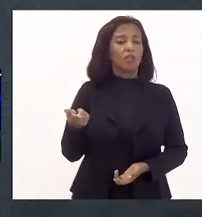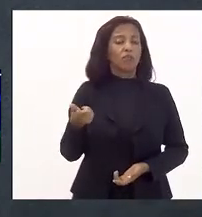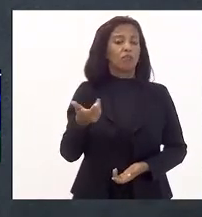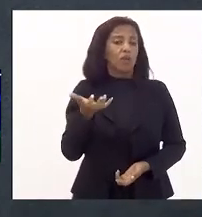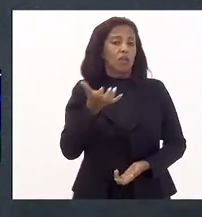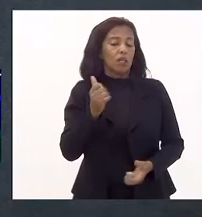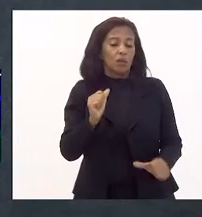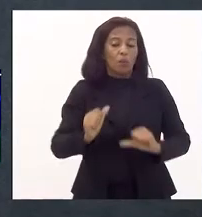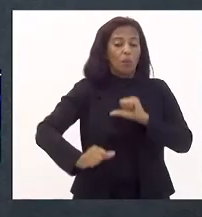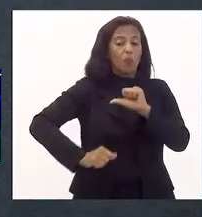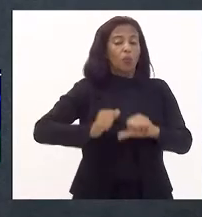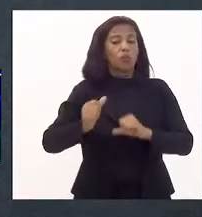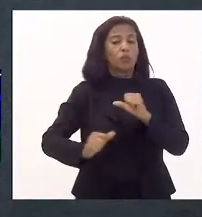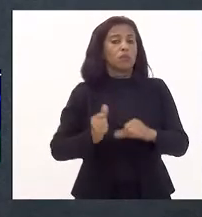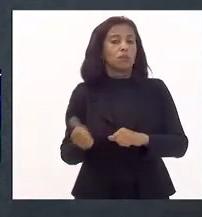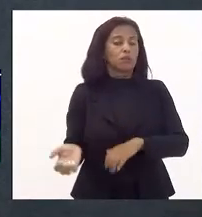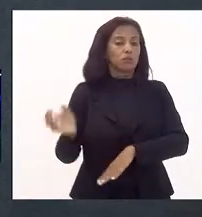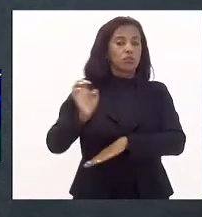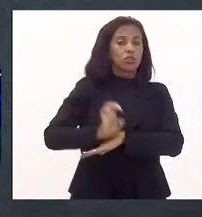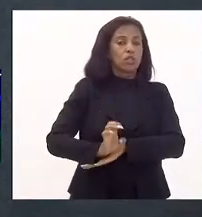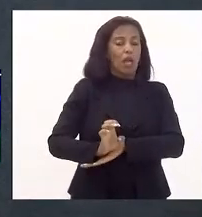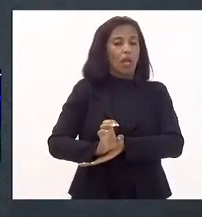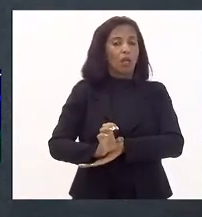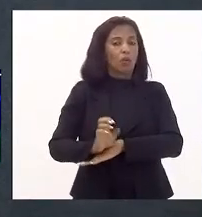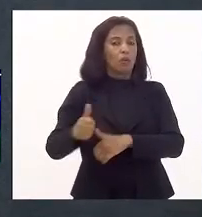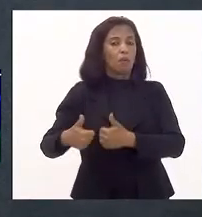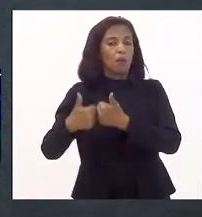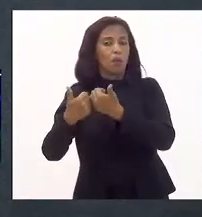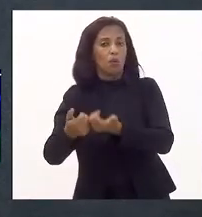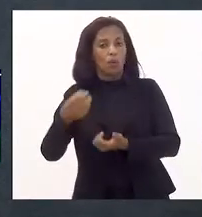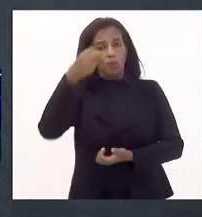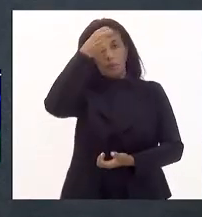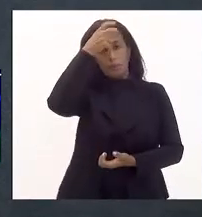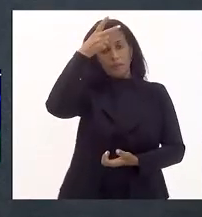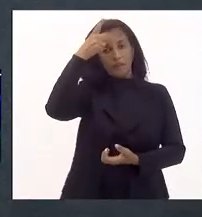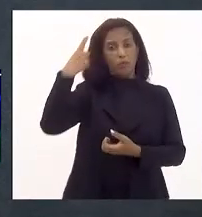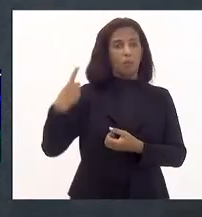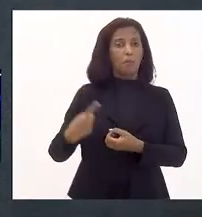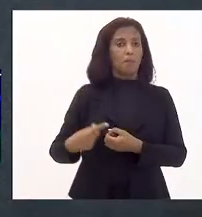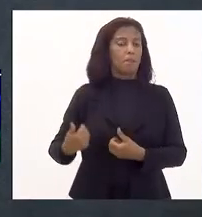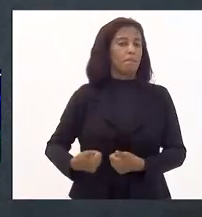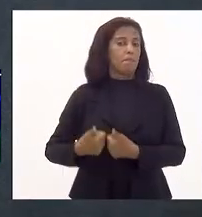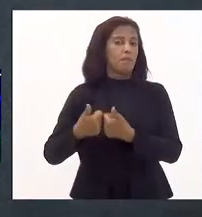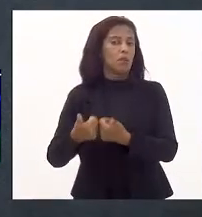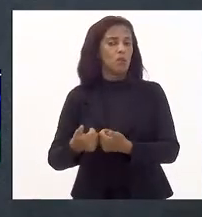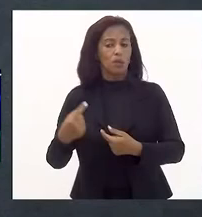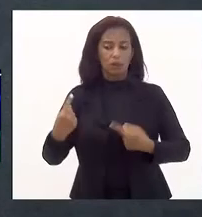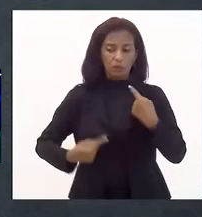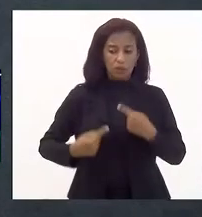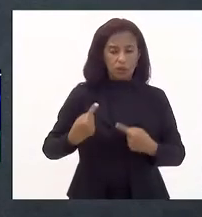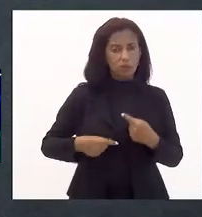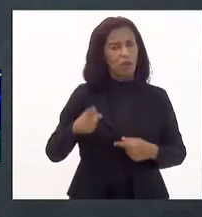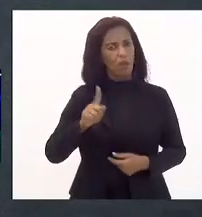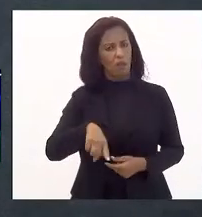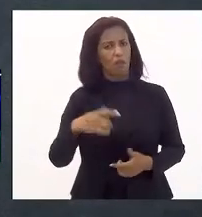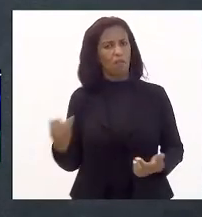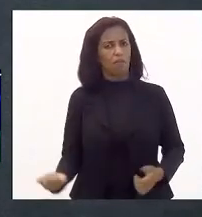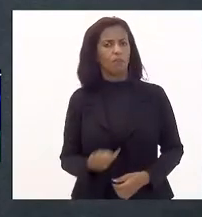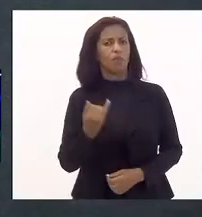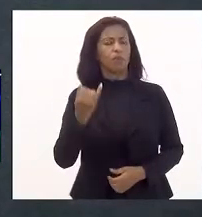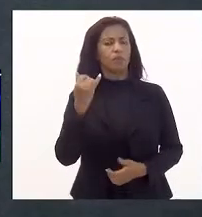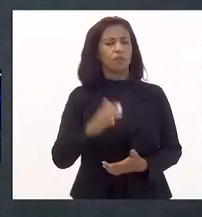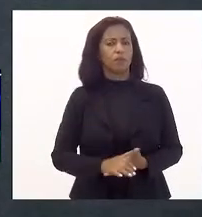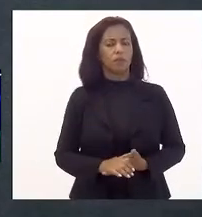por um estado do Rio de Janeiro melhor, por municípios melhores. Então, essa discussão é de suma importância que